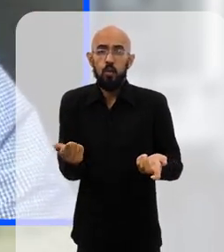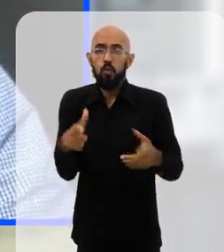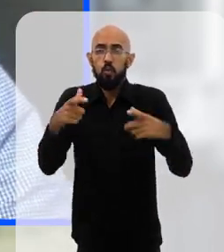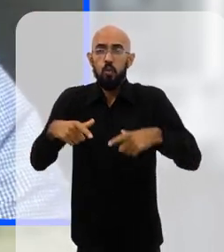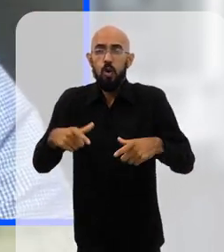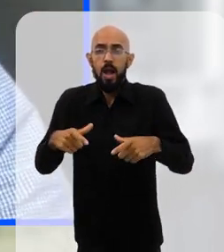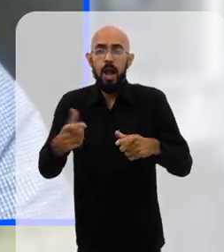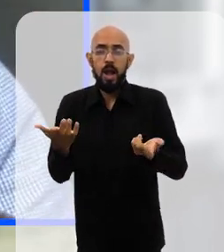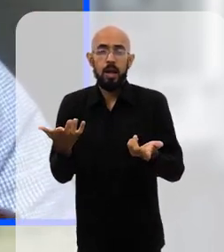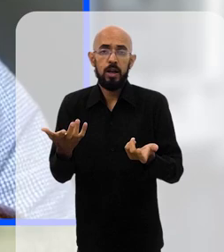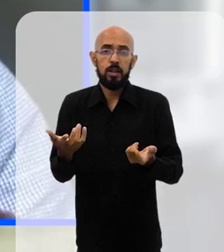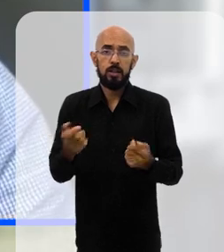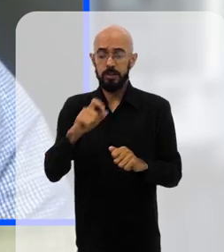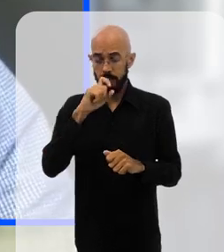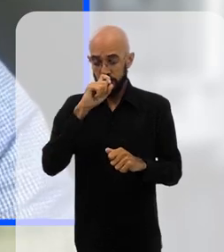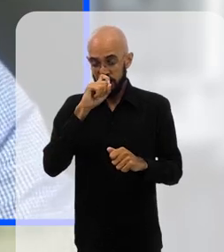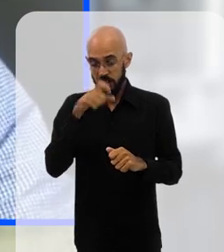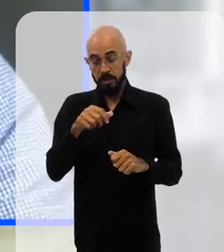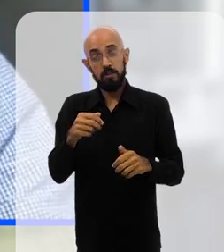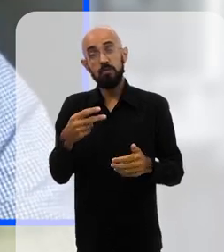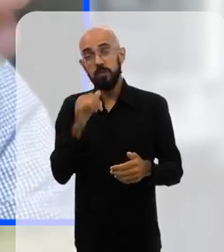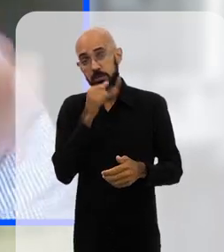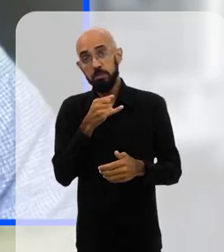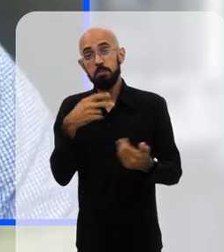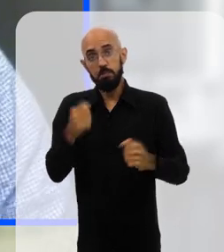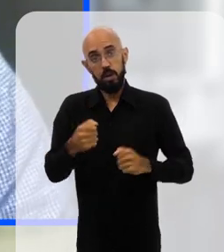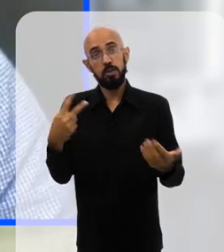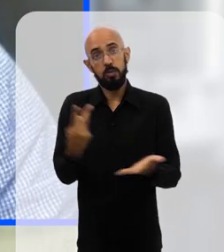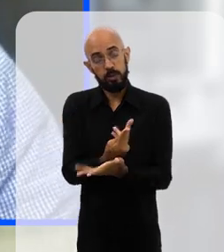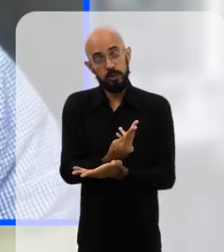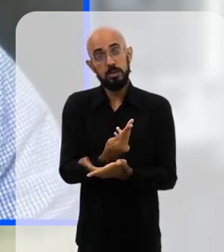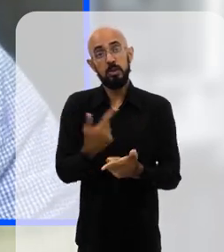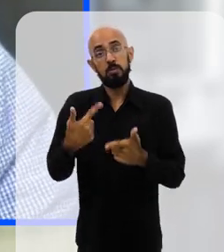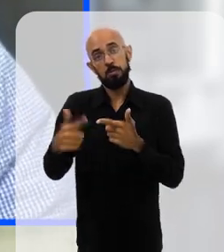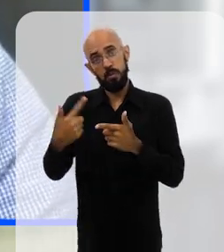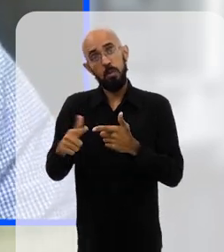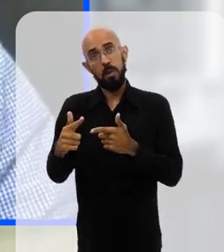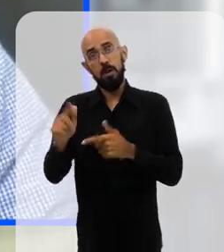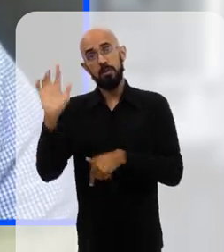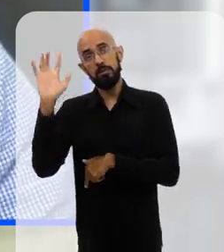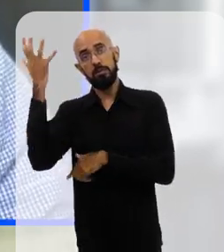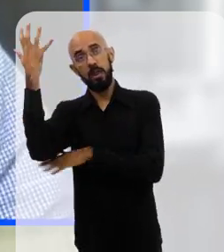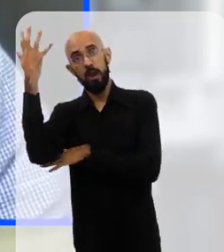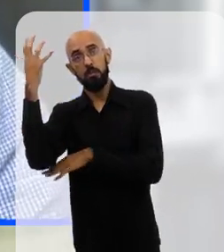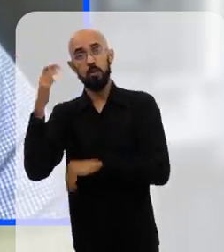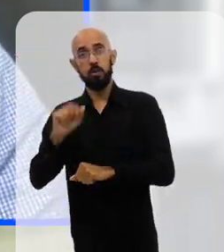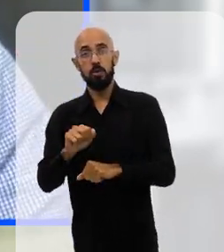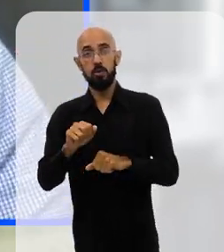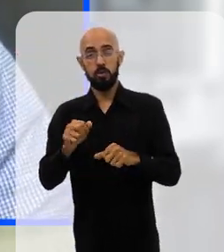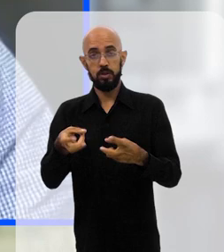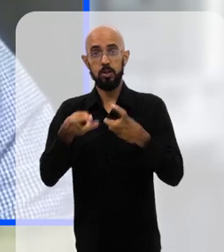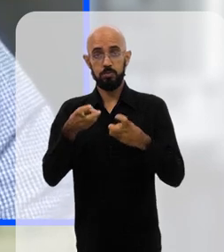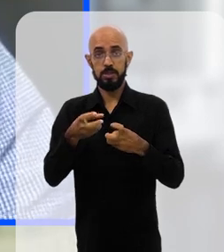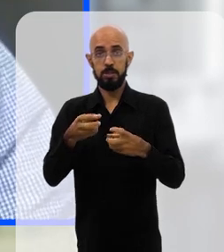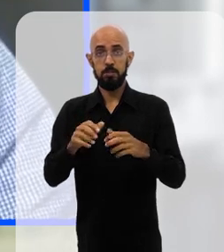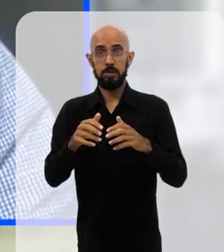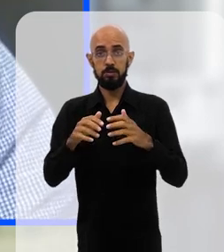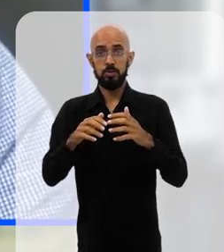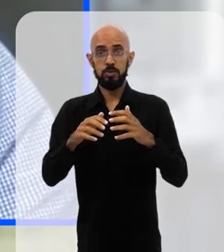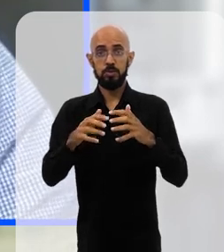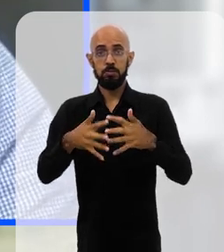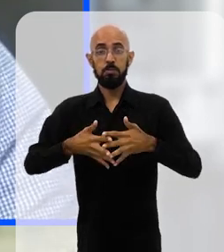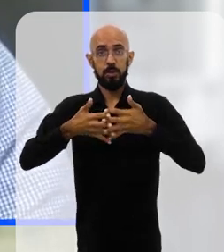situação no qual eu esteja mais exposto a esses eventos extremos climáticos, né. Então, o que a gente viu em